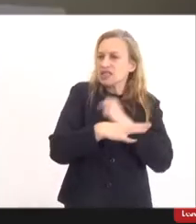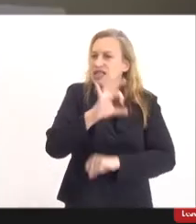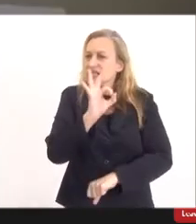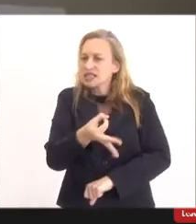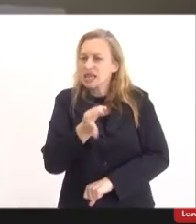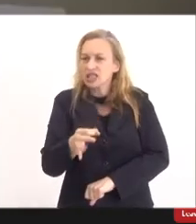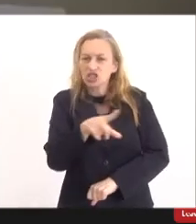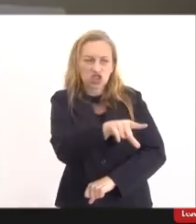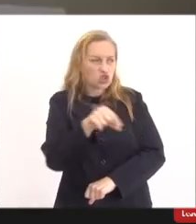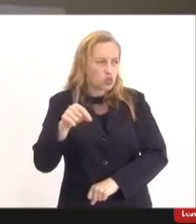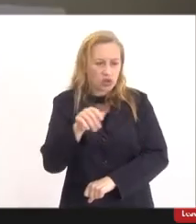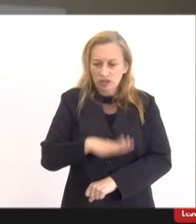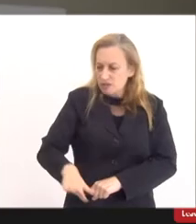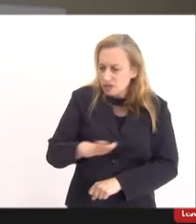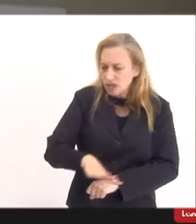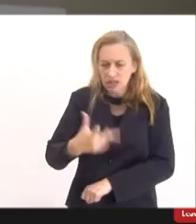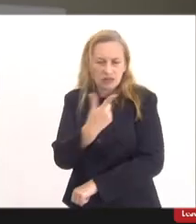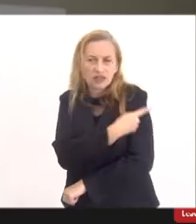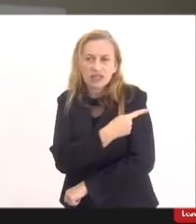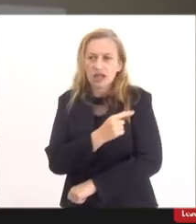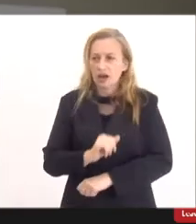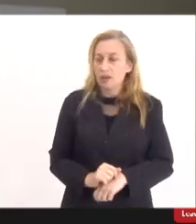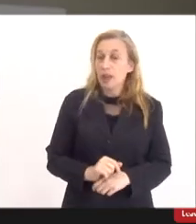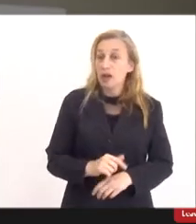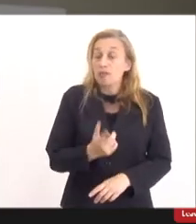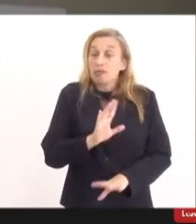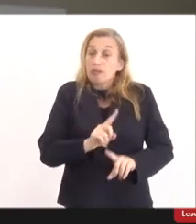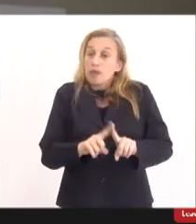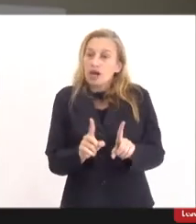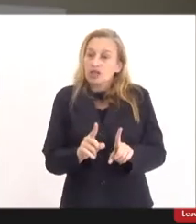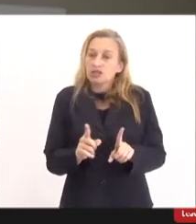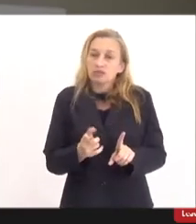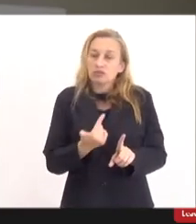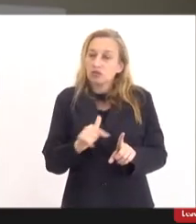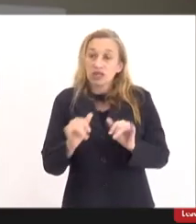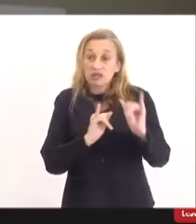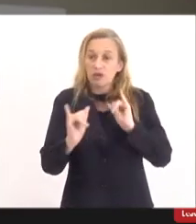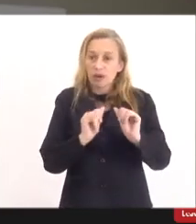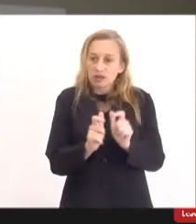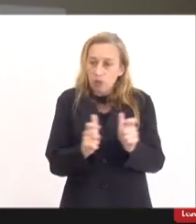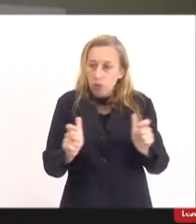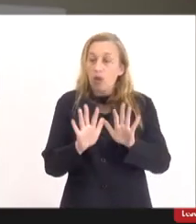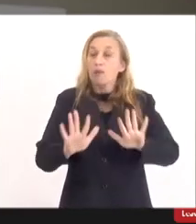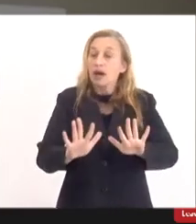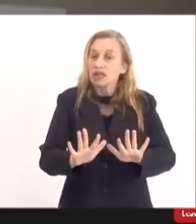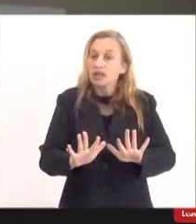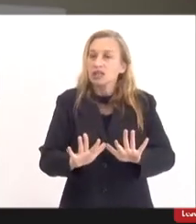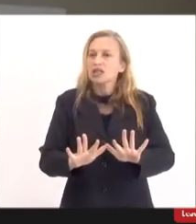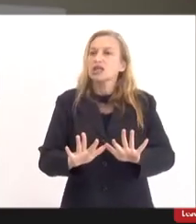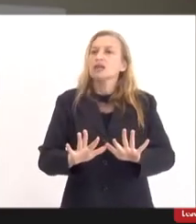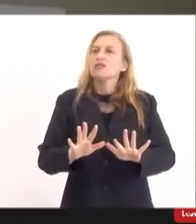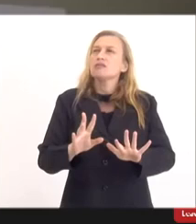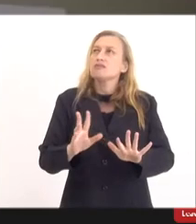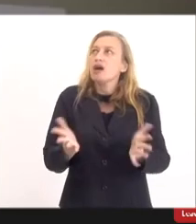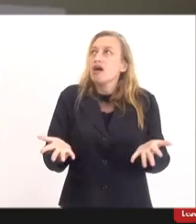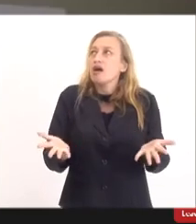decisão de vacinar as crianças, mas a gente ainda não tem essa disponibilidade ampla. Então é claro que, embora seja assim legítima